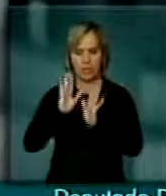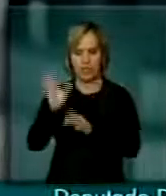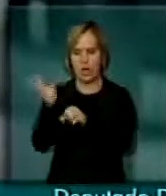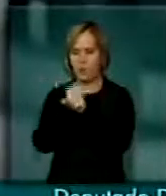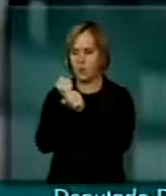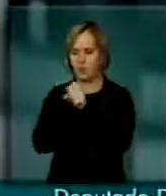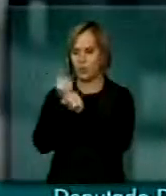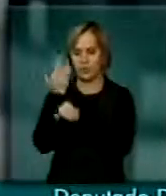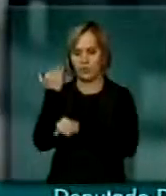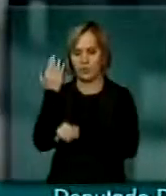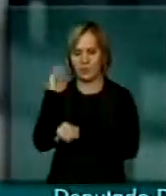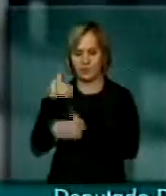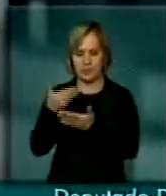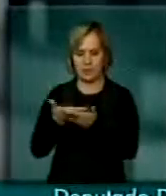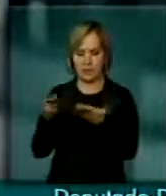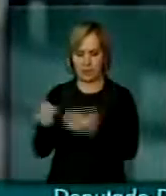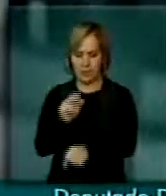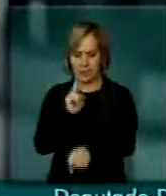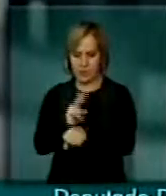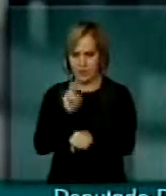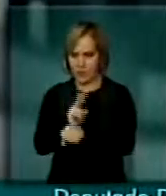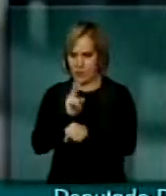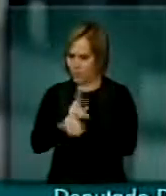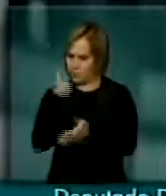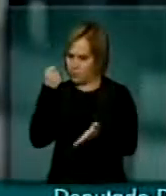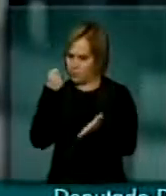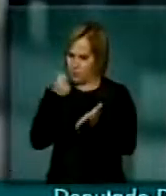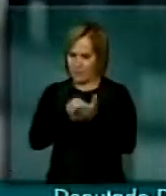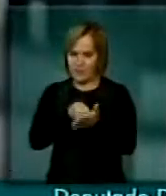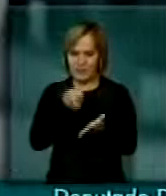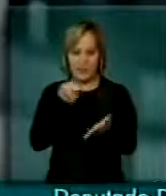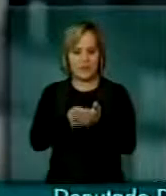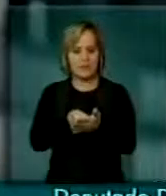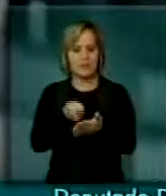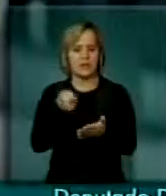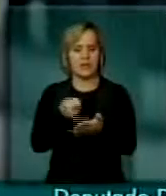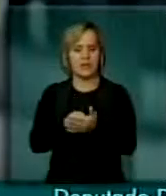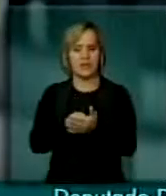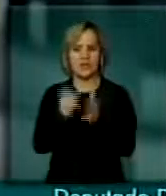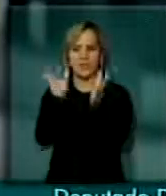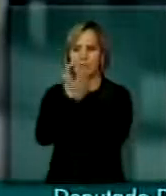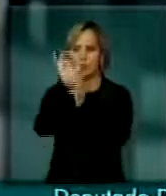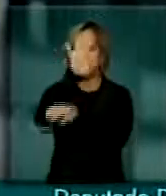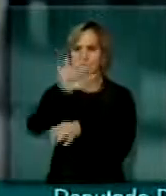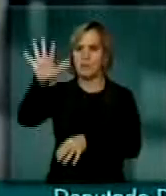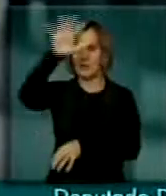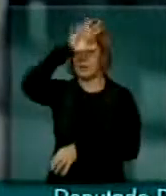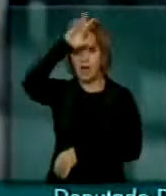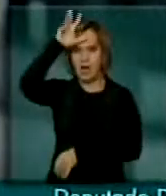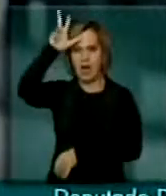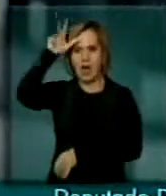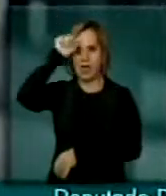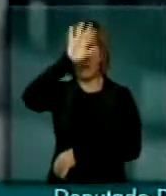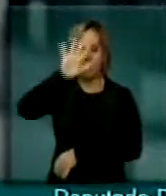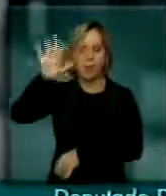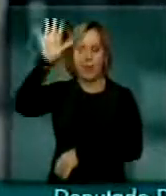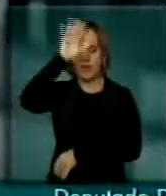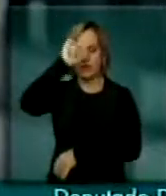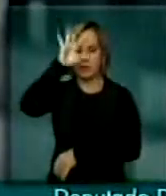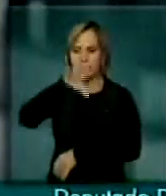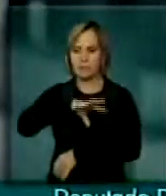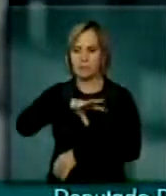anos, uma defensora intransigente da Amazônia, pulmão do Brasil,